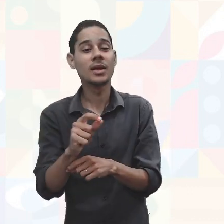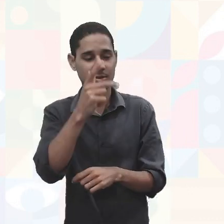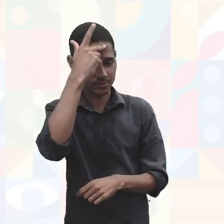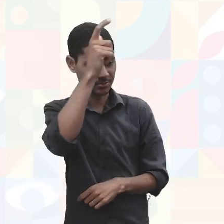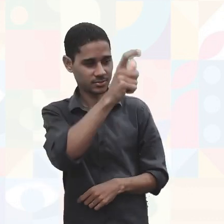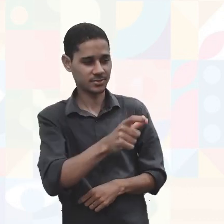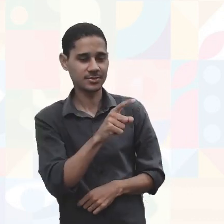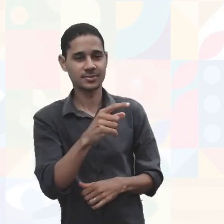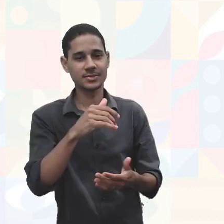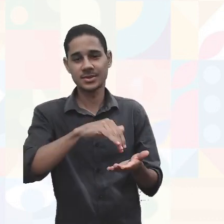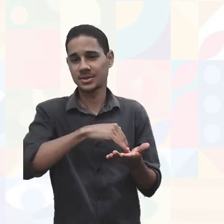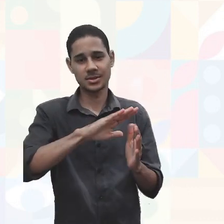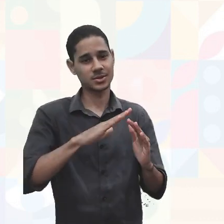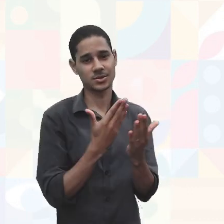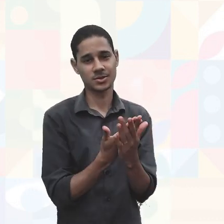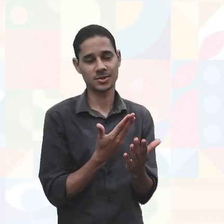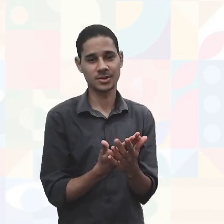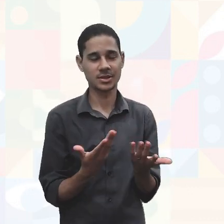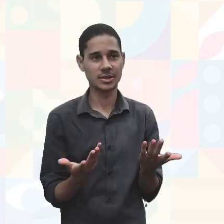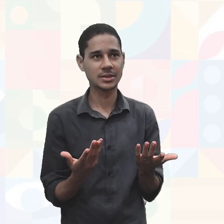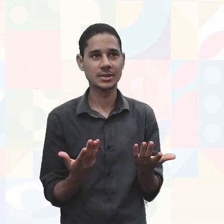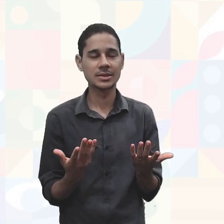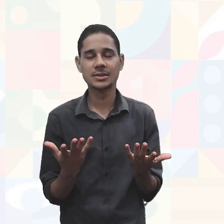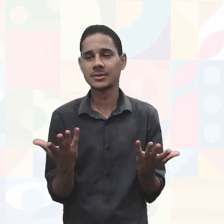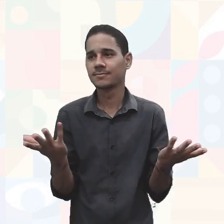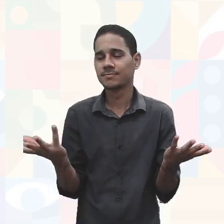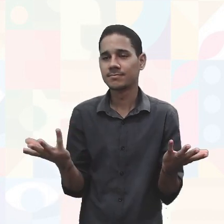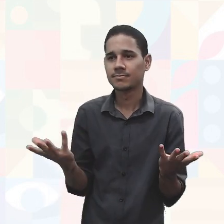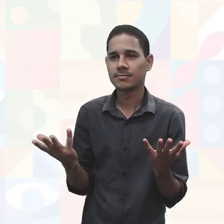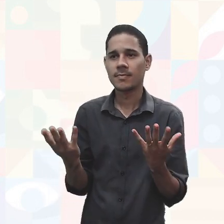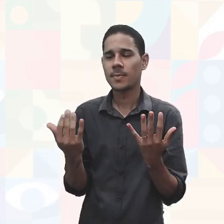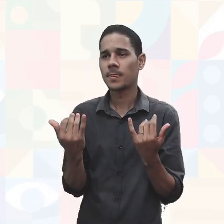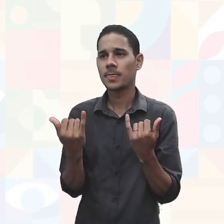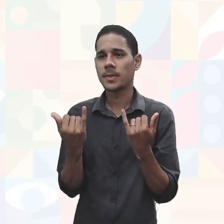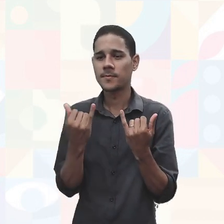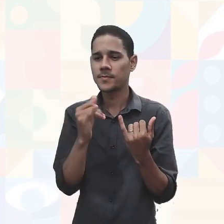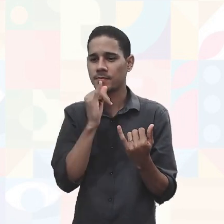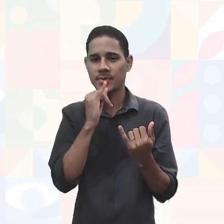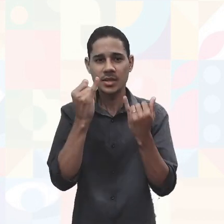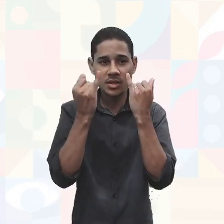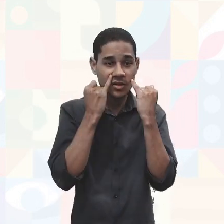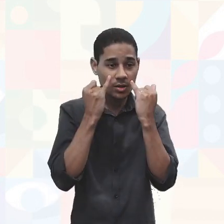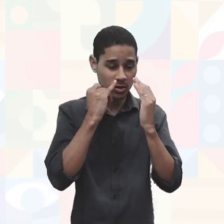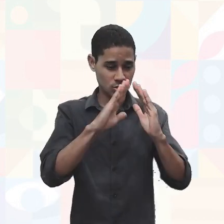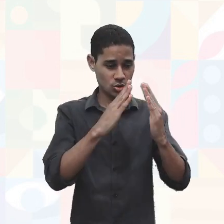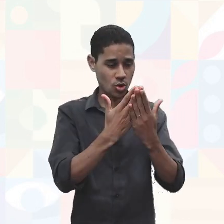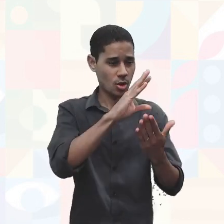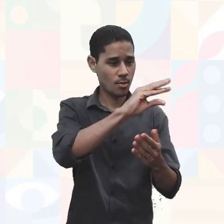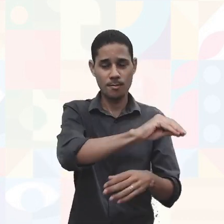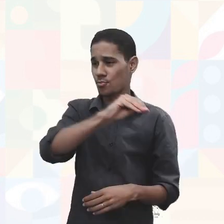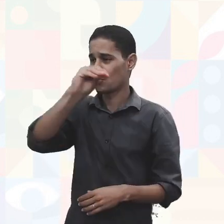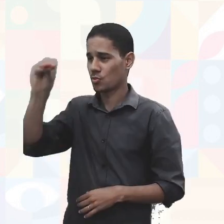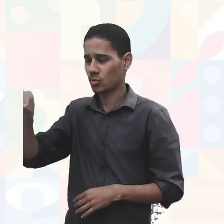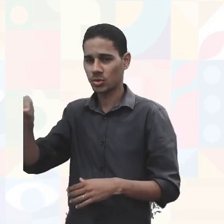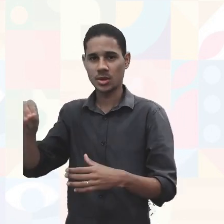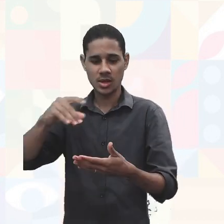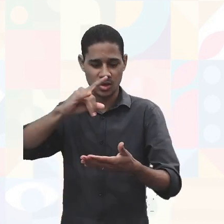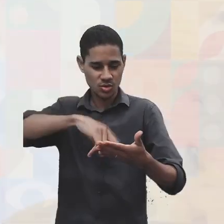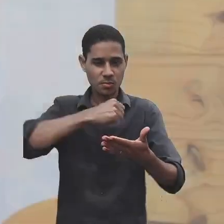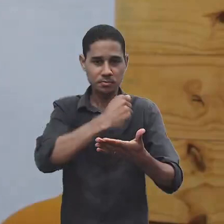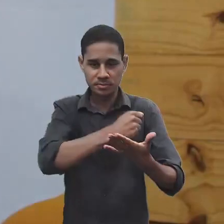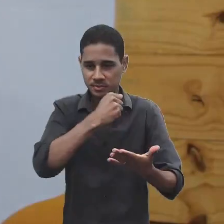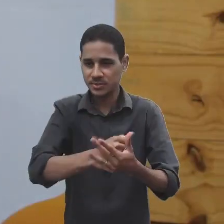escolar. Onde é que eu vou buscar uma informação sobre transferência, sobre um documento legal,